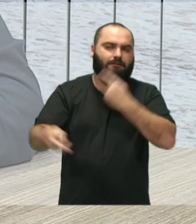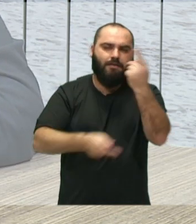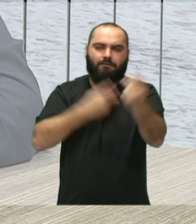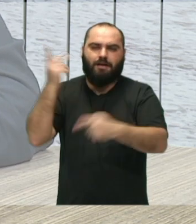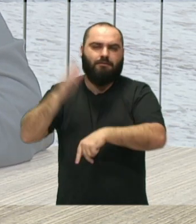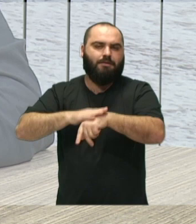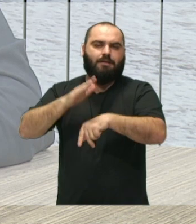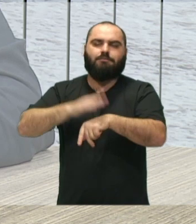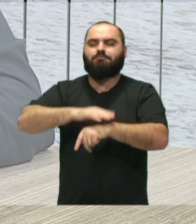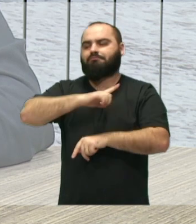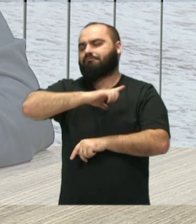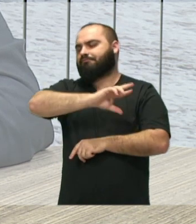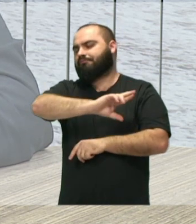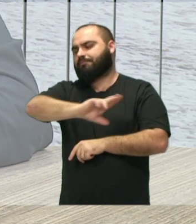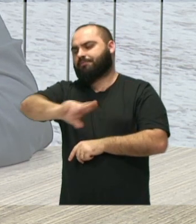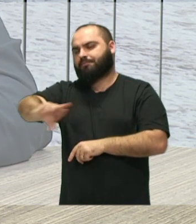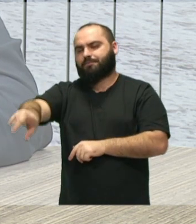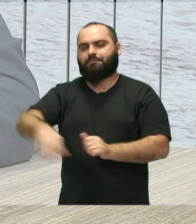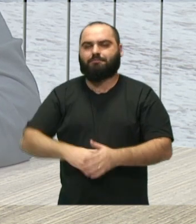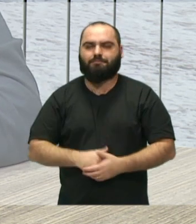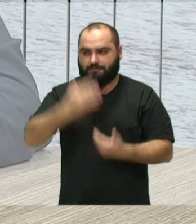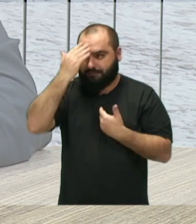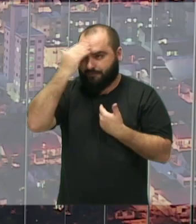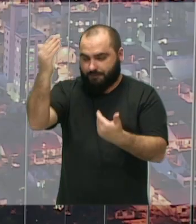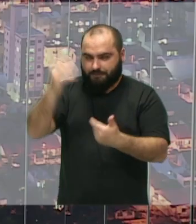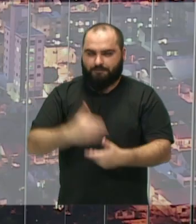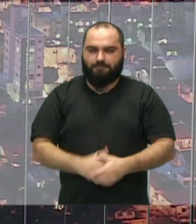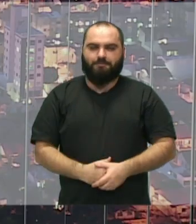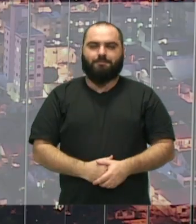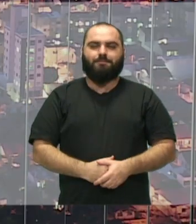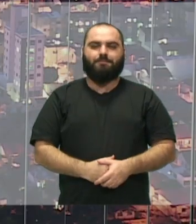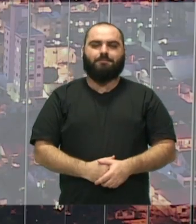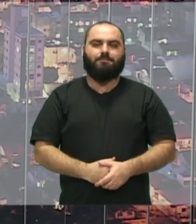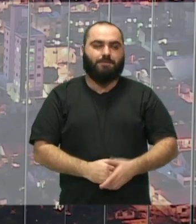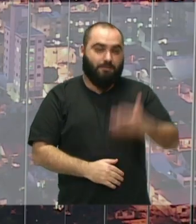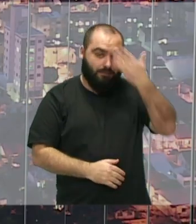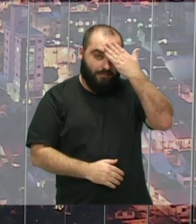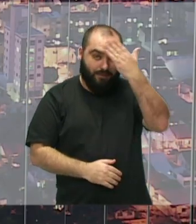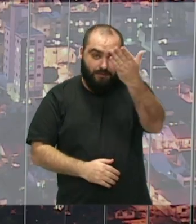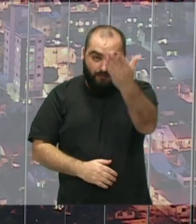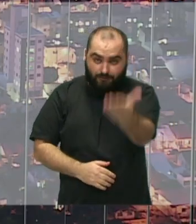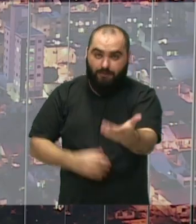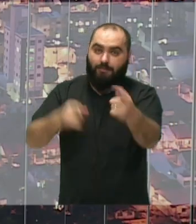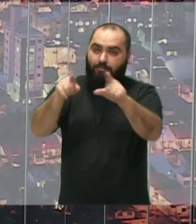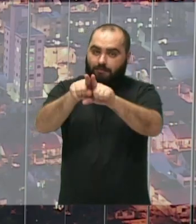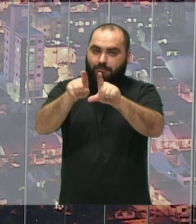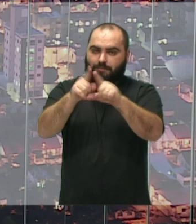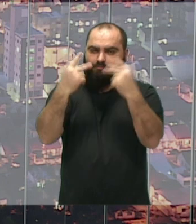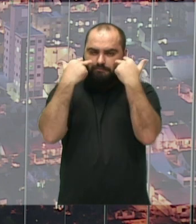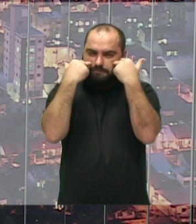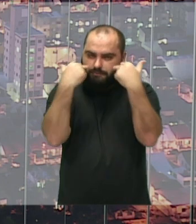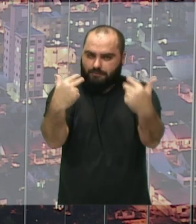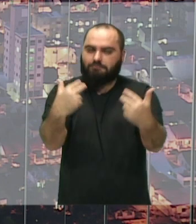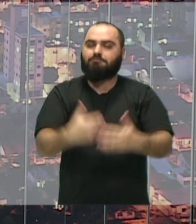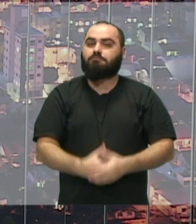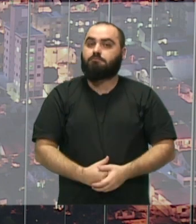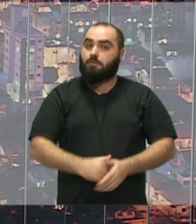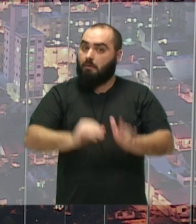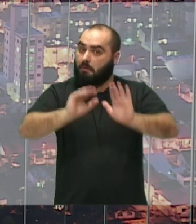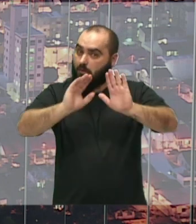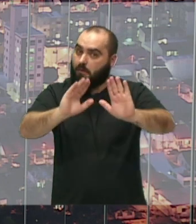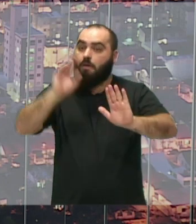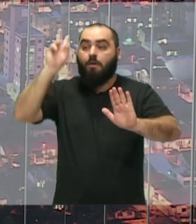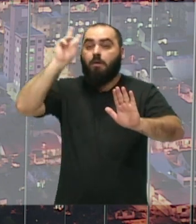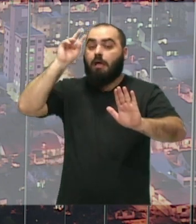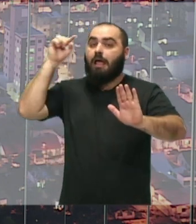nosso conservatório e vamos aí. Obrigado mesmo. Obrigado a você também que nos acompanhou. lembrando que